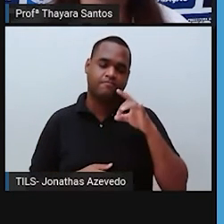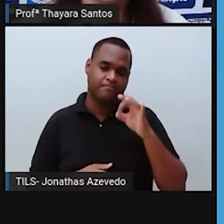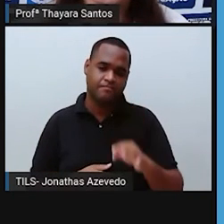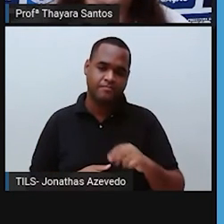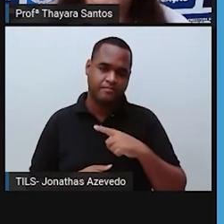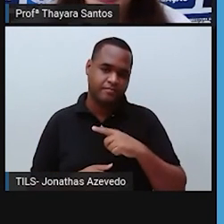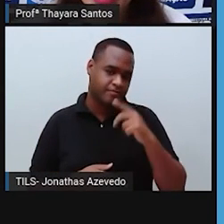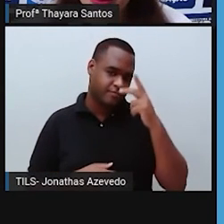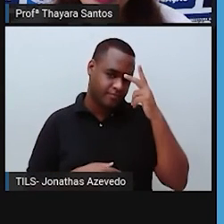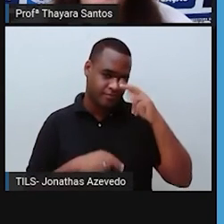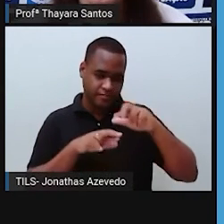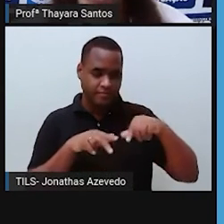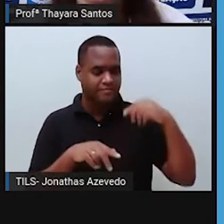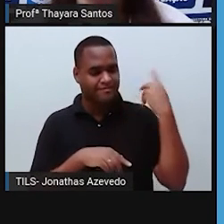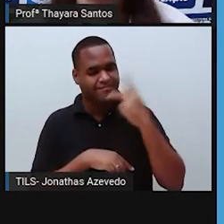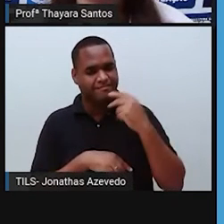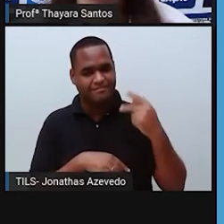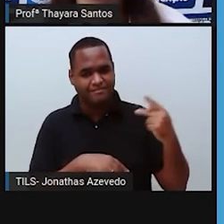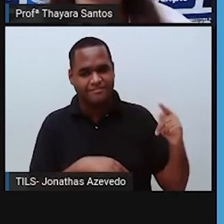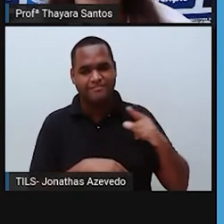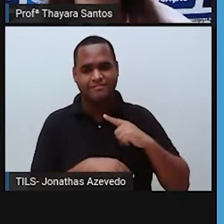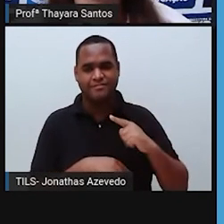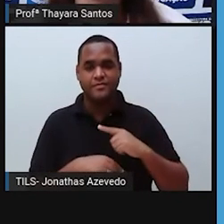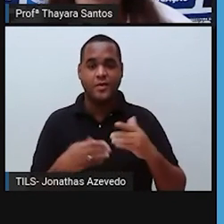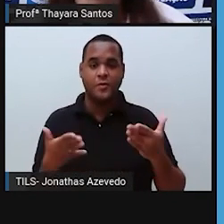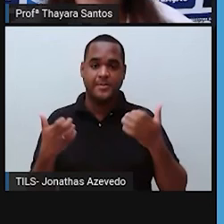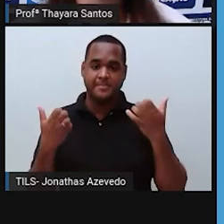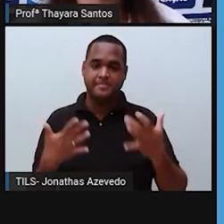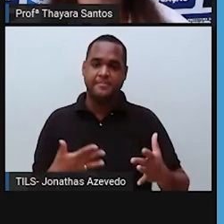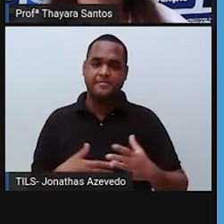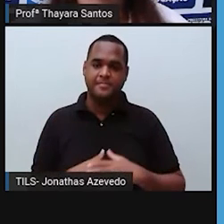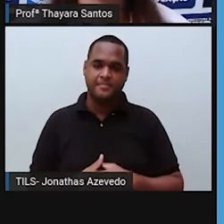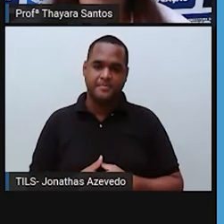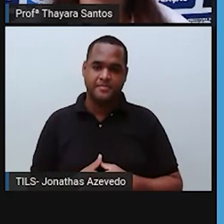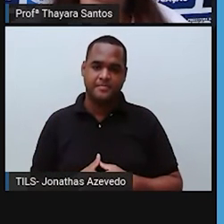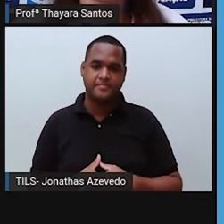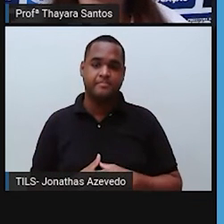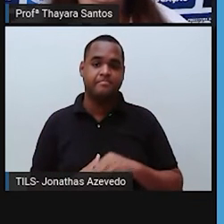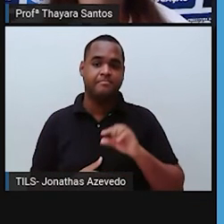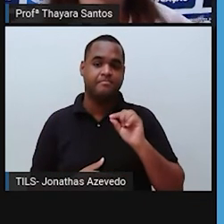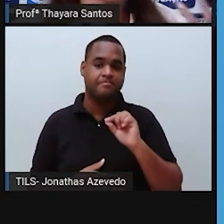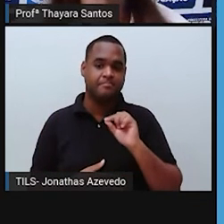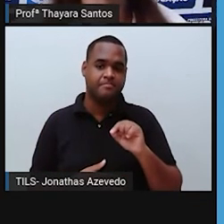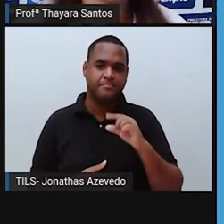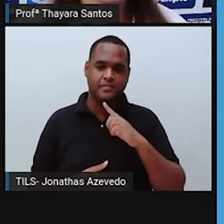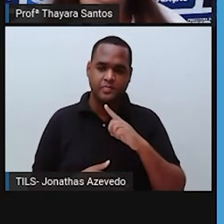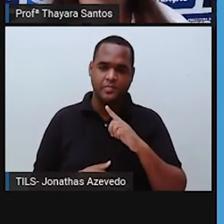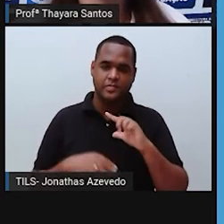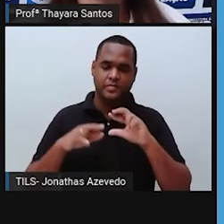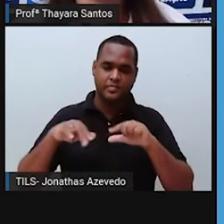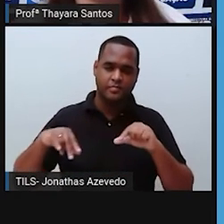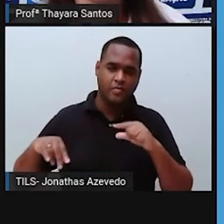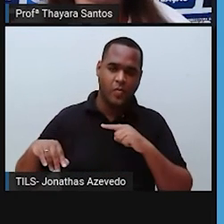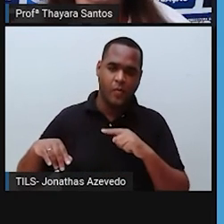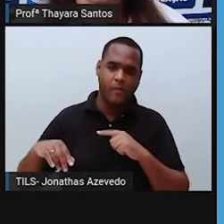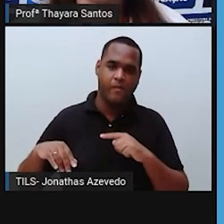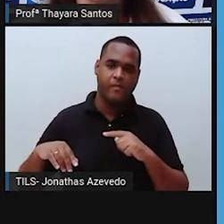desmatamento que a gente vai falar um pouquinho também agora. Então, quais são as ameaças? Assim como no bioma